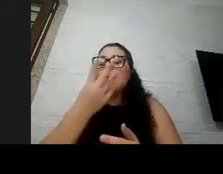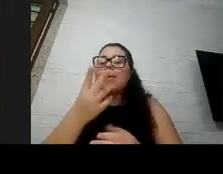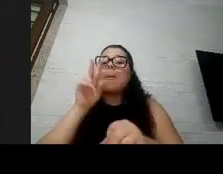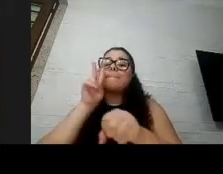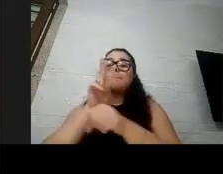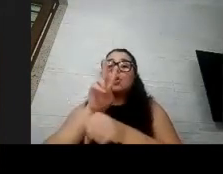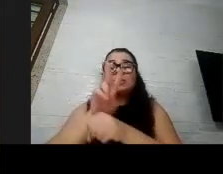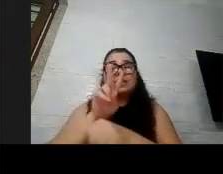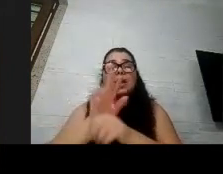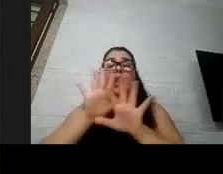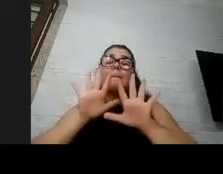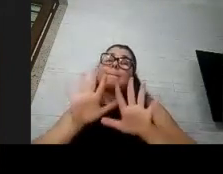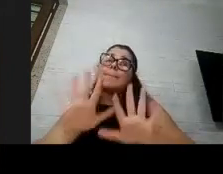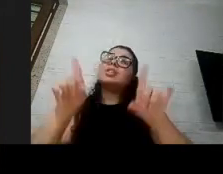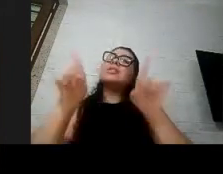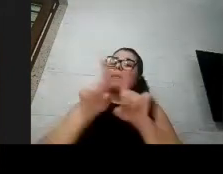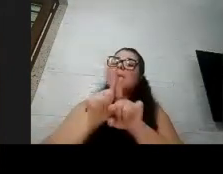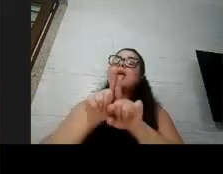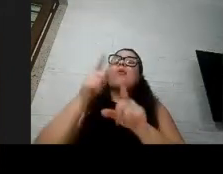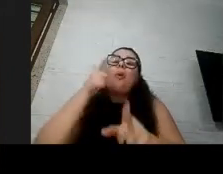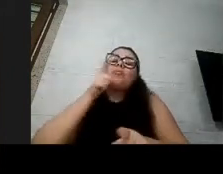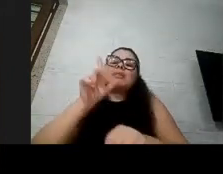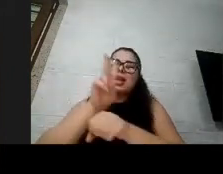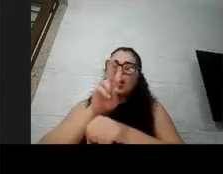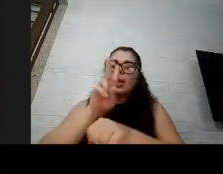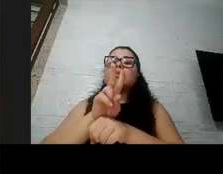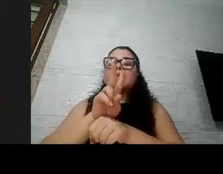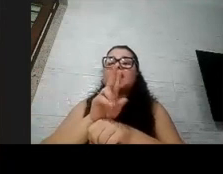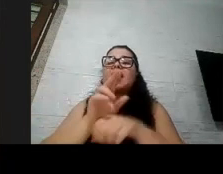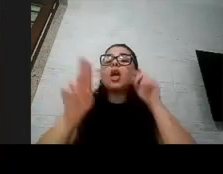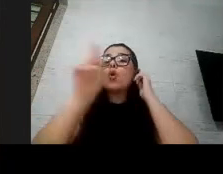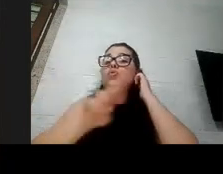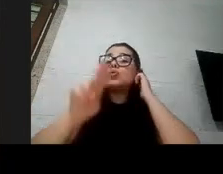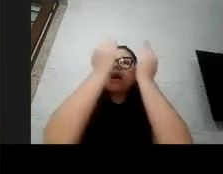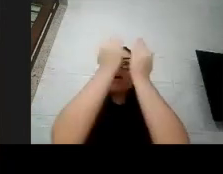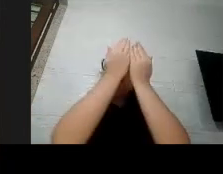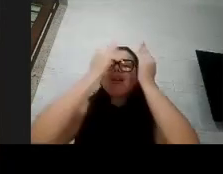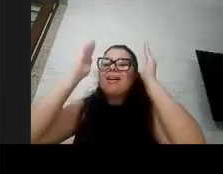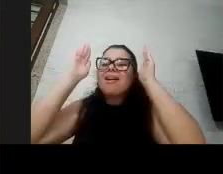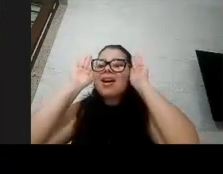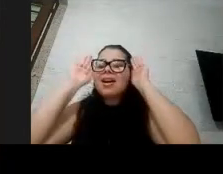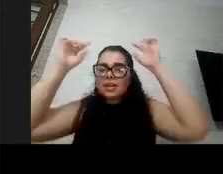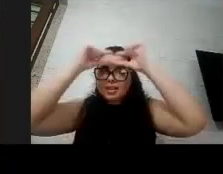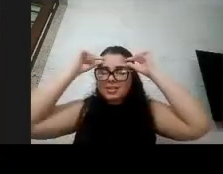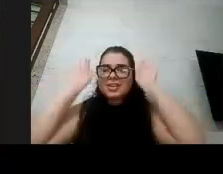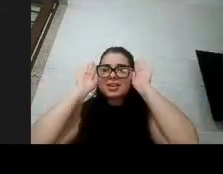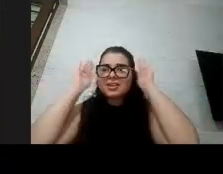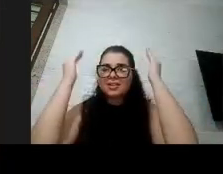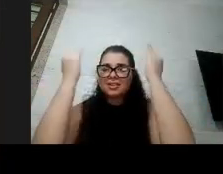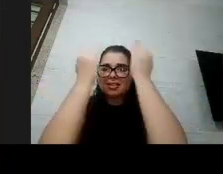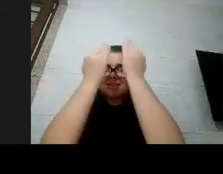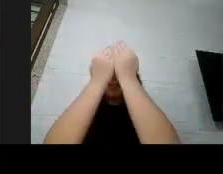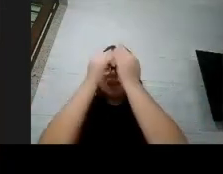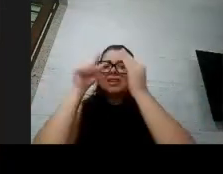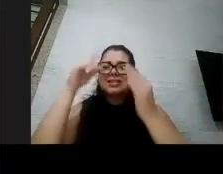mas protege melhor do que não usar nada é o face shield aquela máscara